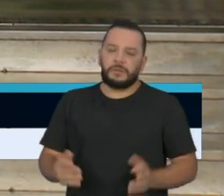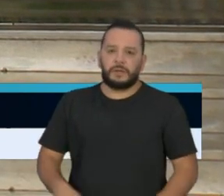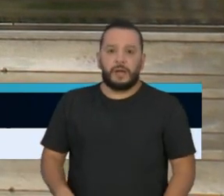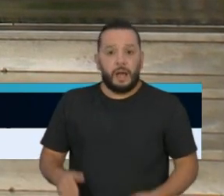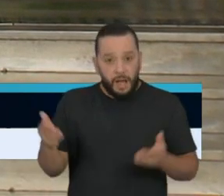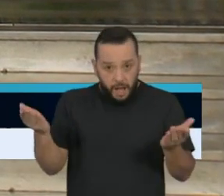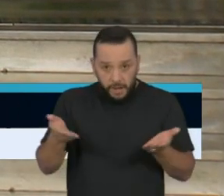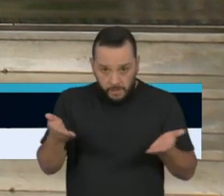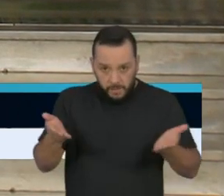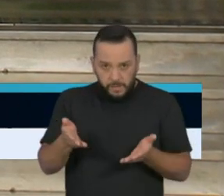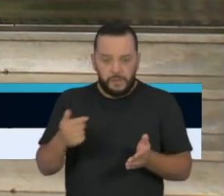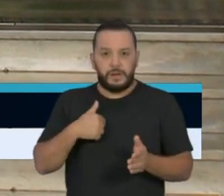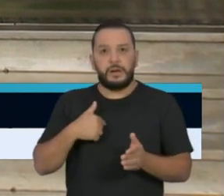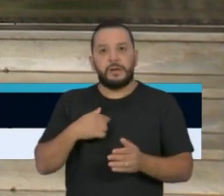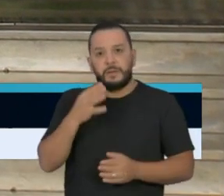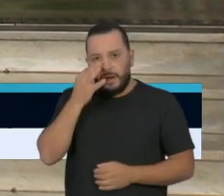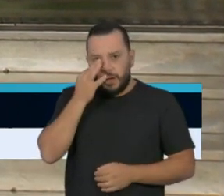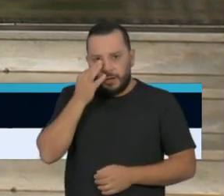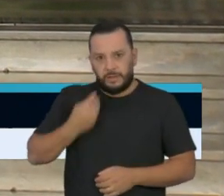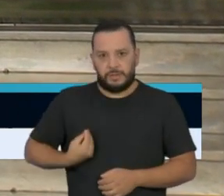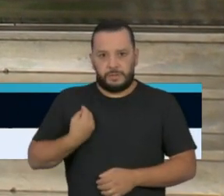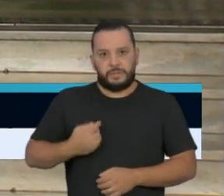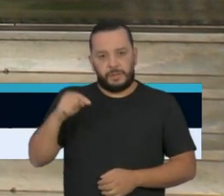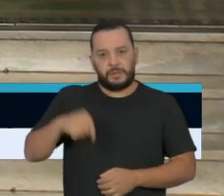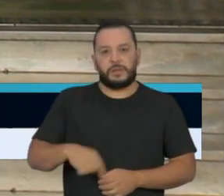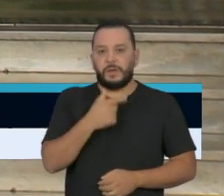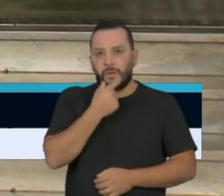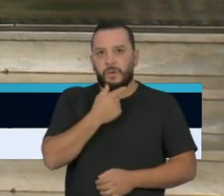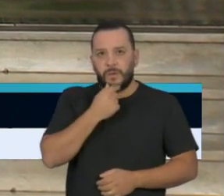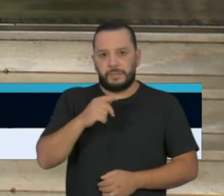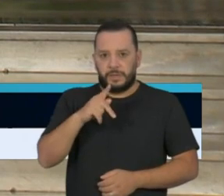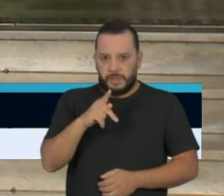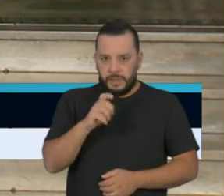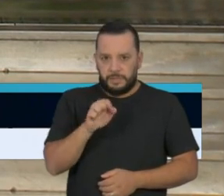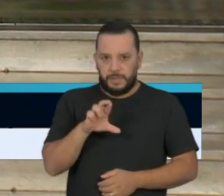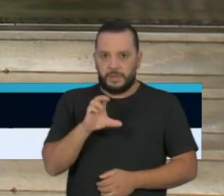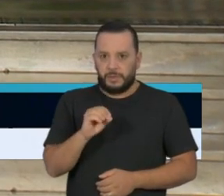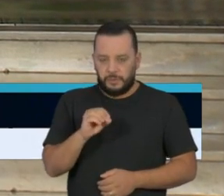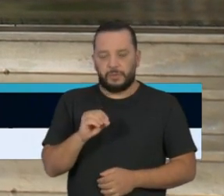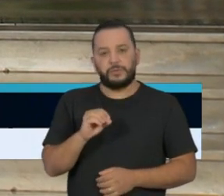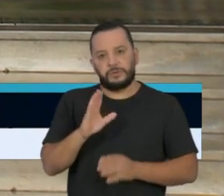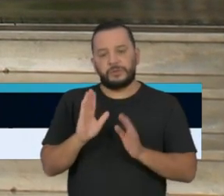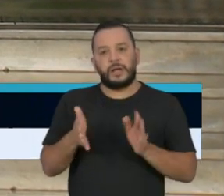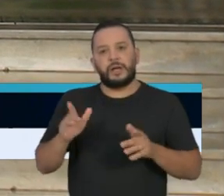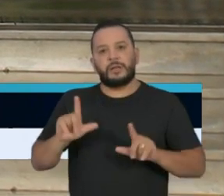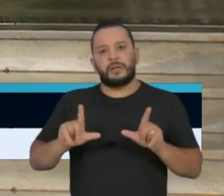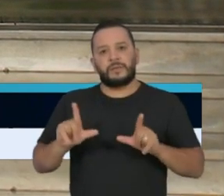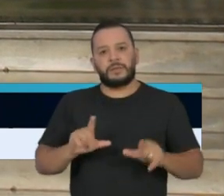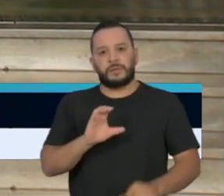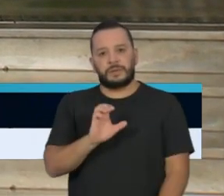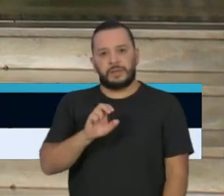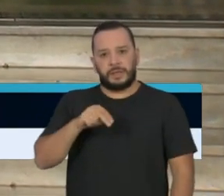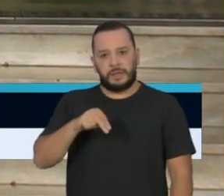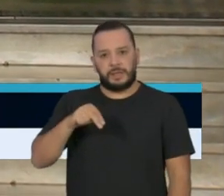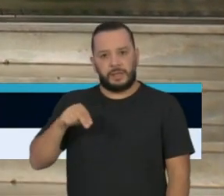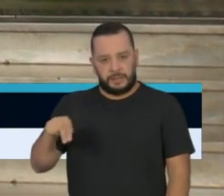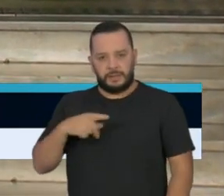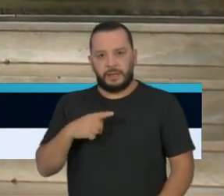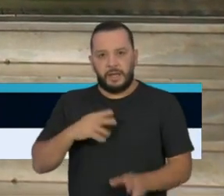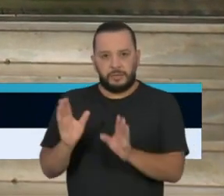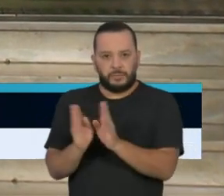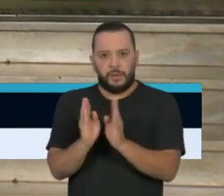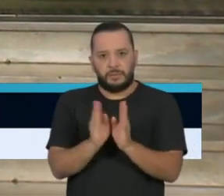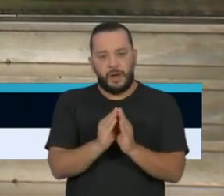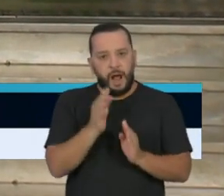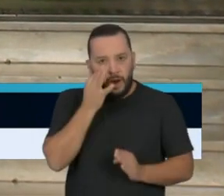pergunta presencial, é do jornalista Pedro Duran, da CNN, que está transmitindo flashes ao vivo aqui do